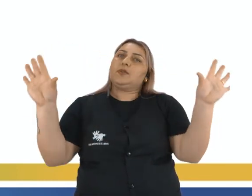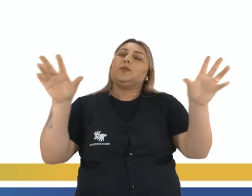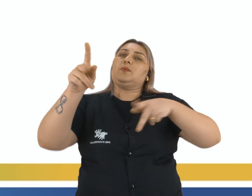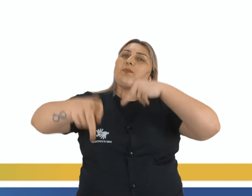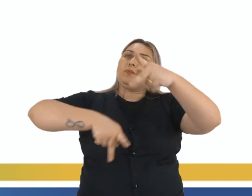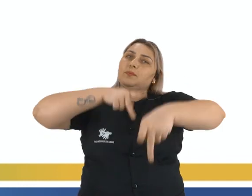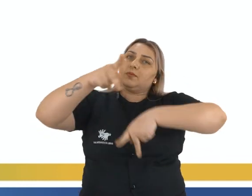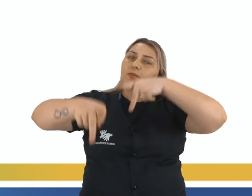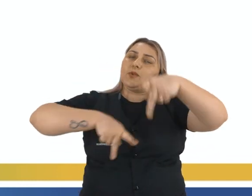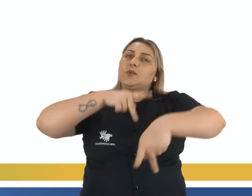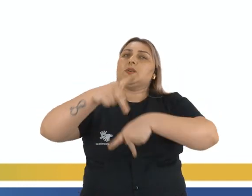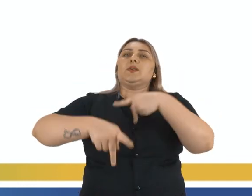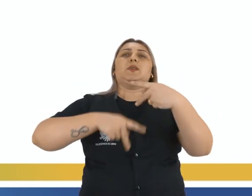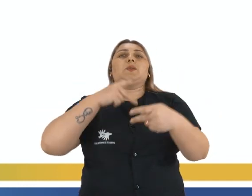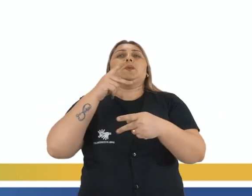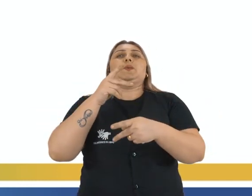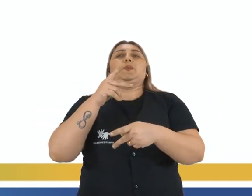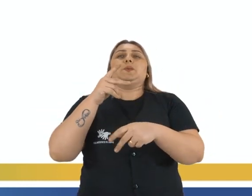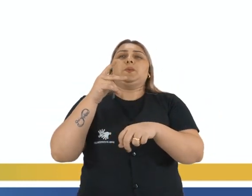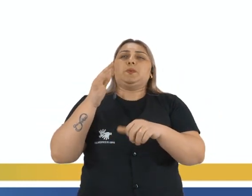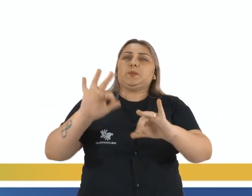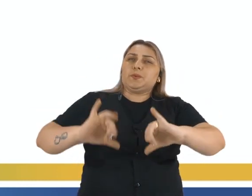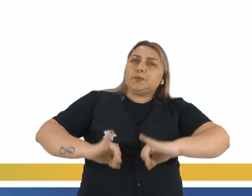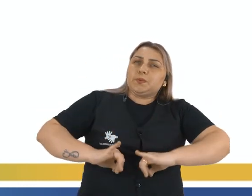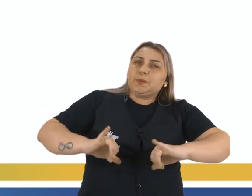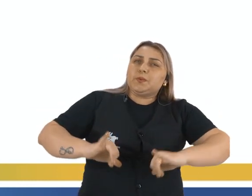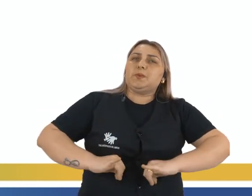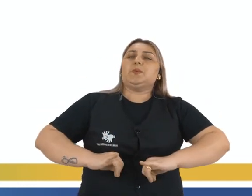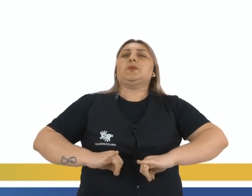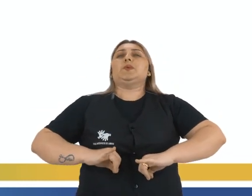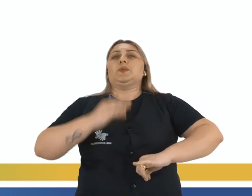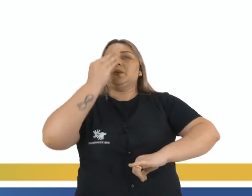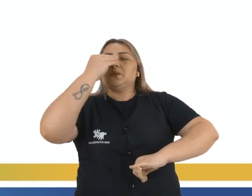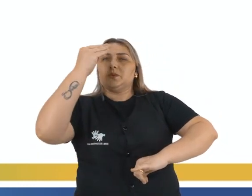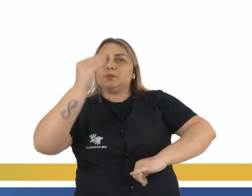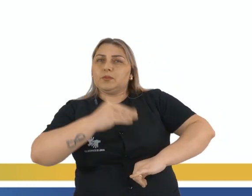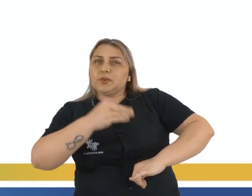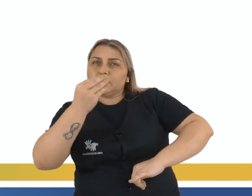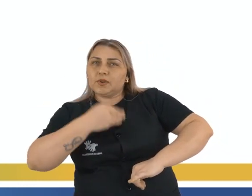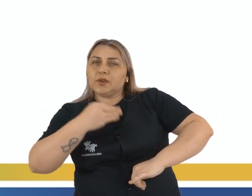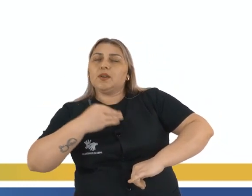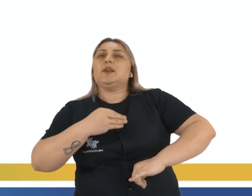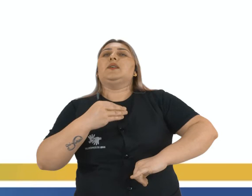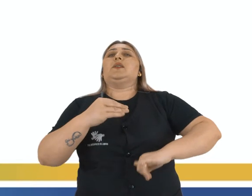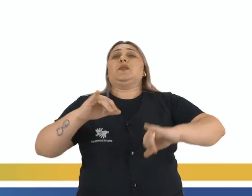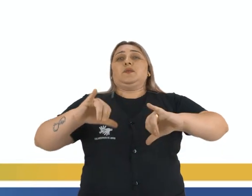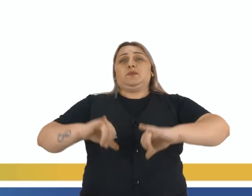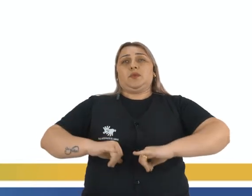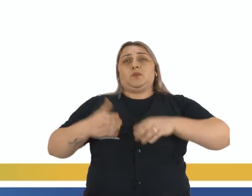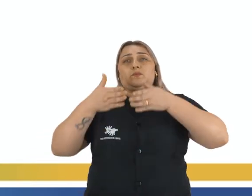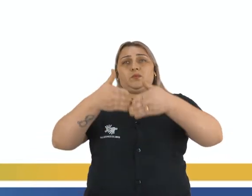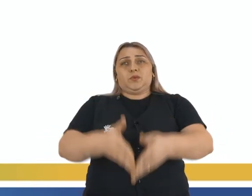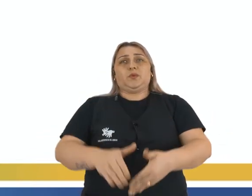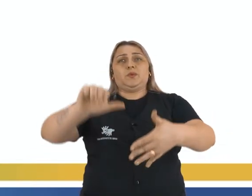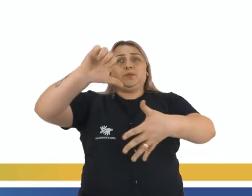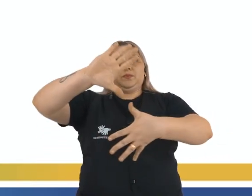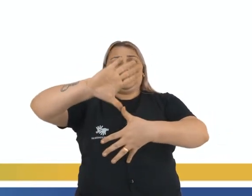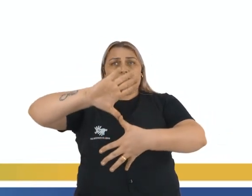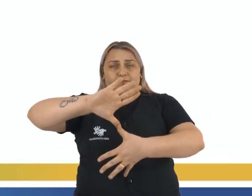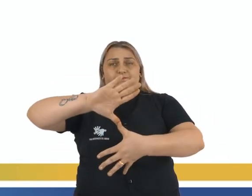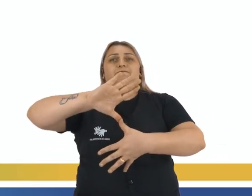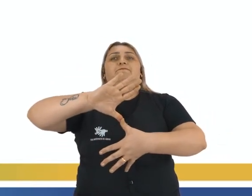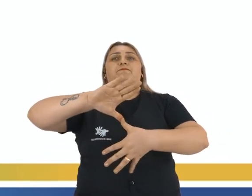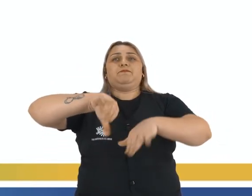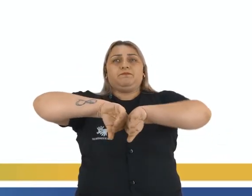seu povo, que estava há tanto tempo subjugado pelos espanhóis, que desde o momento que chegaram à América, dizimaram, né, as